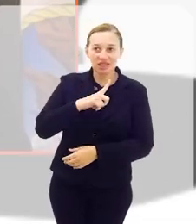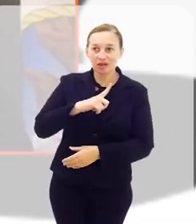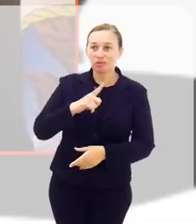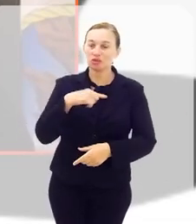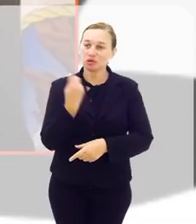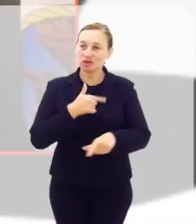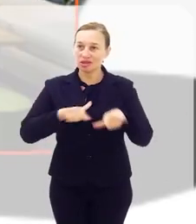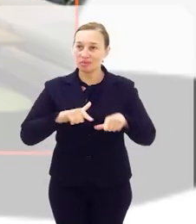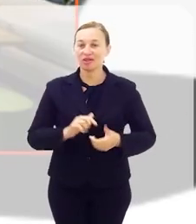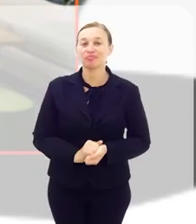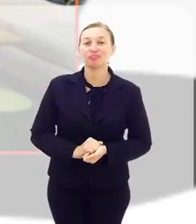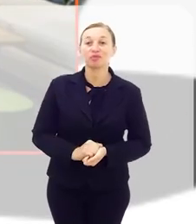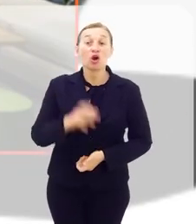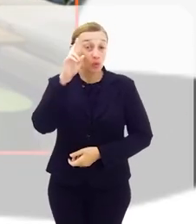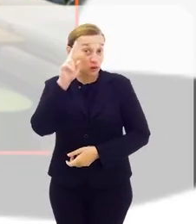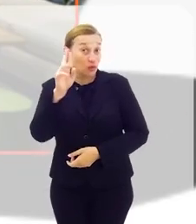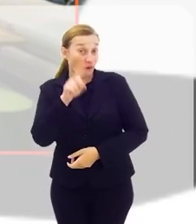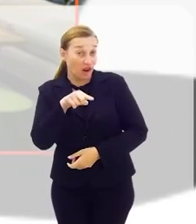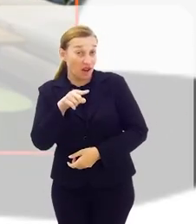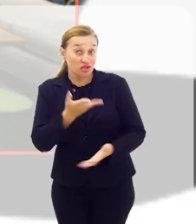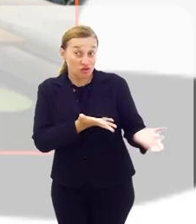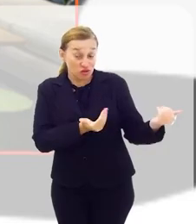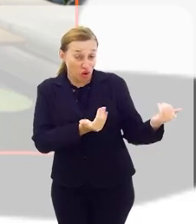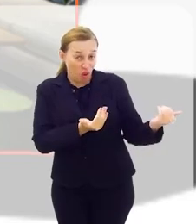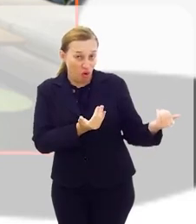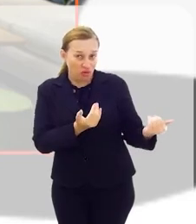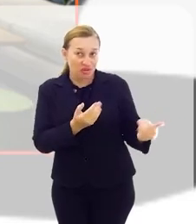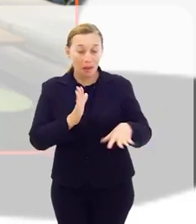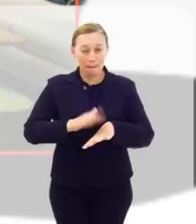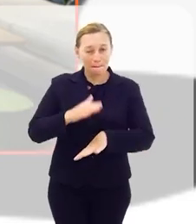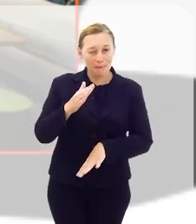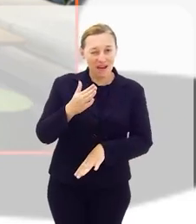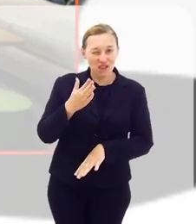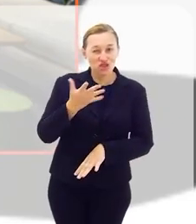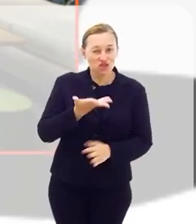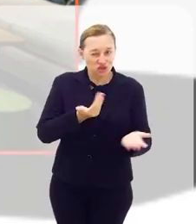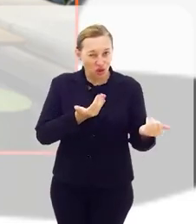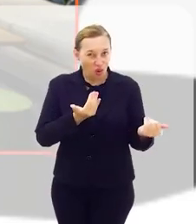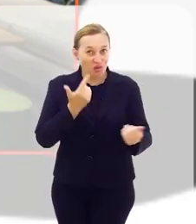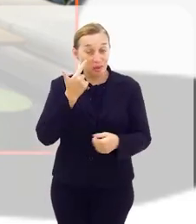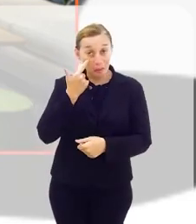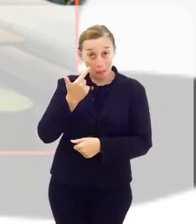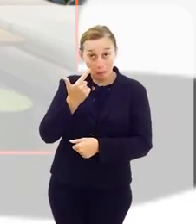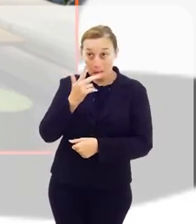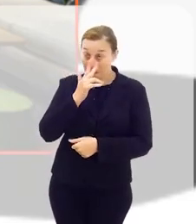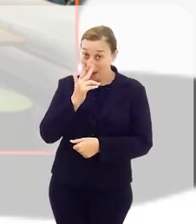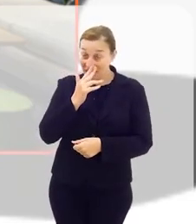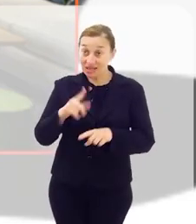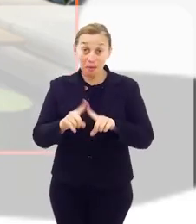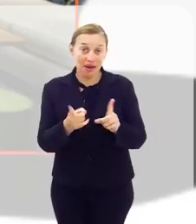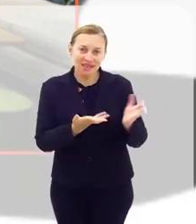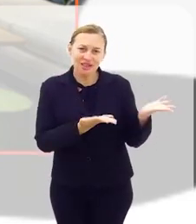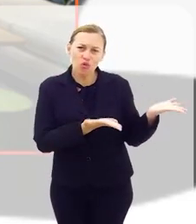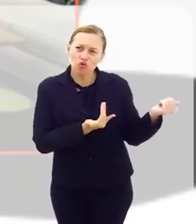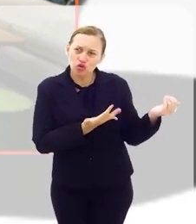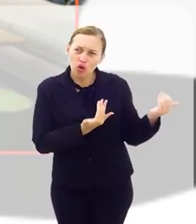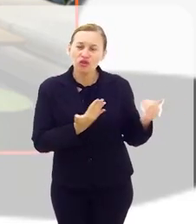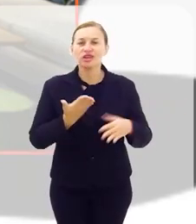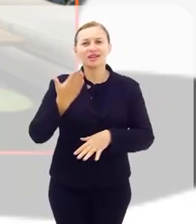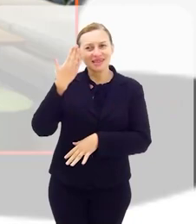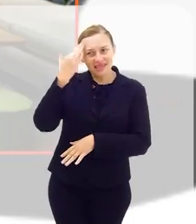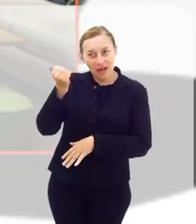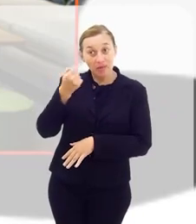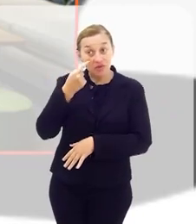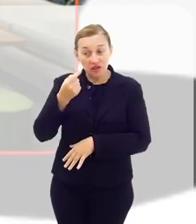no nosso mandato. O senhor é jovem, tem uma aparência de mais jovem ainda, mas, no entanto, é um jovem que